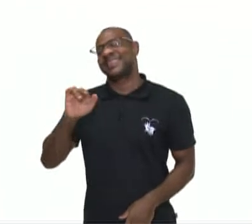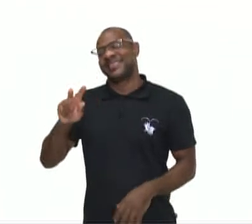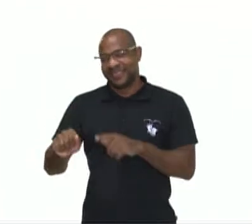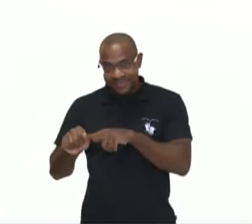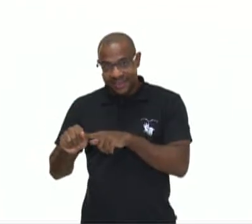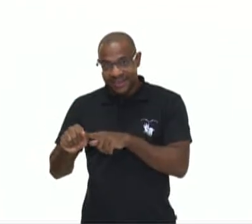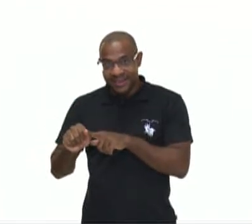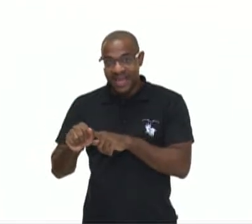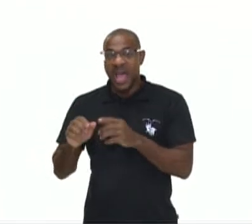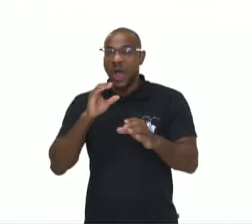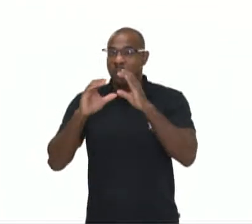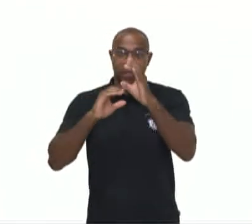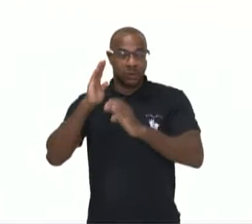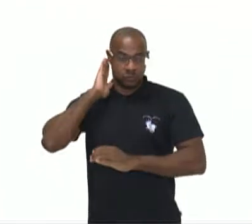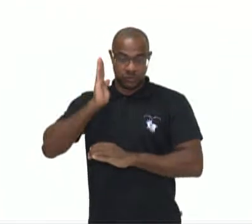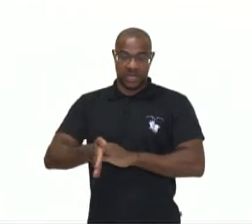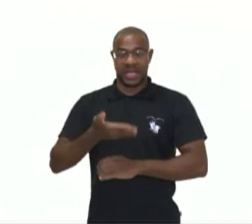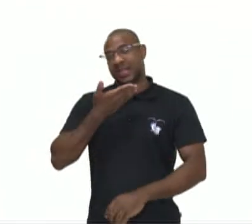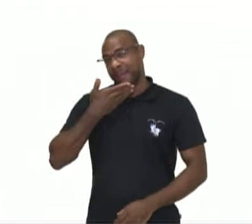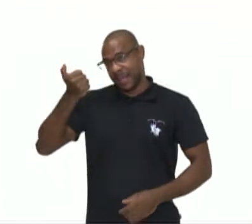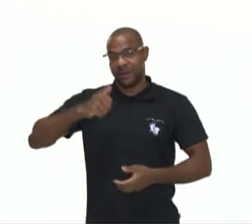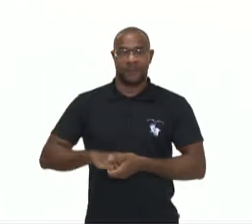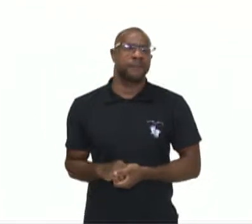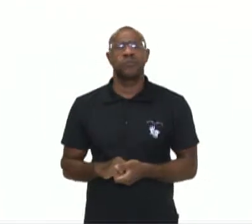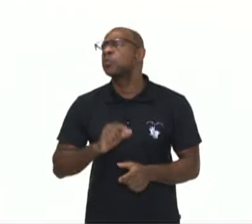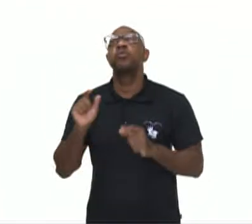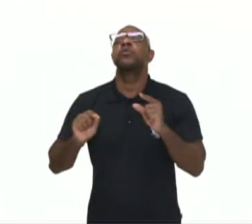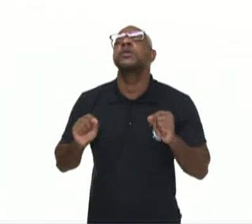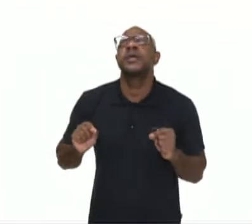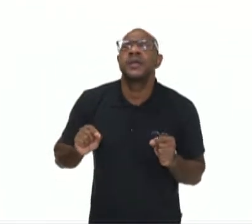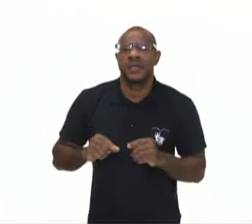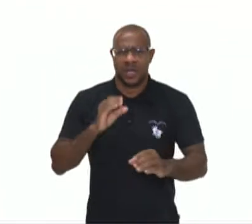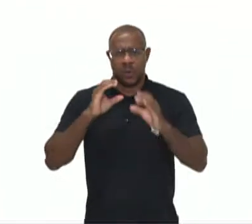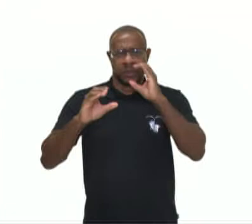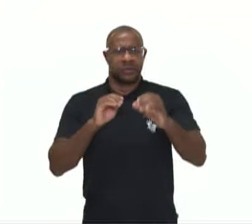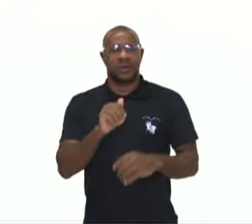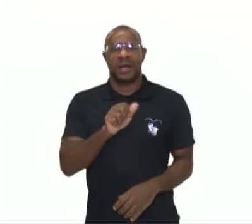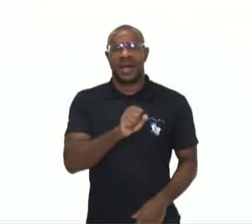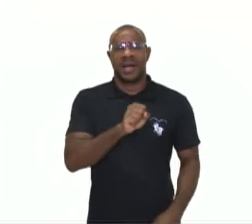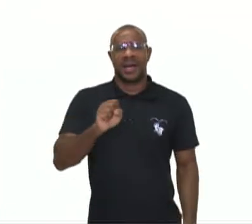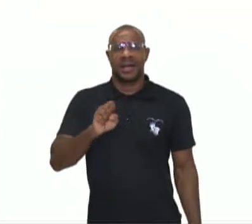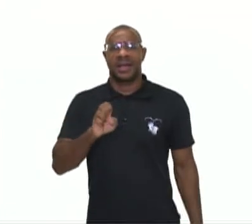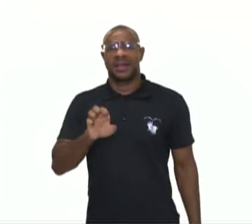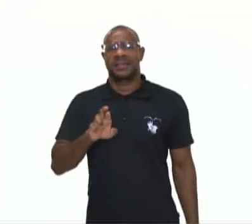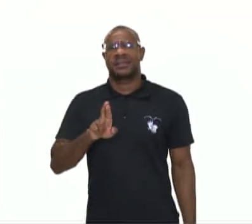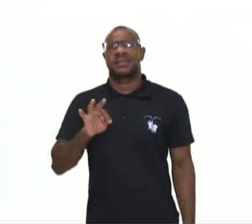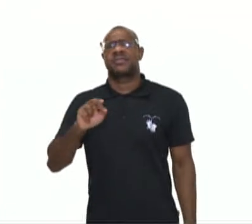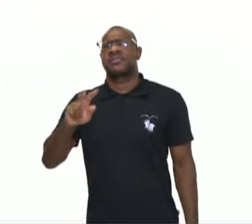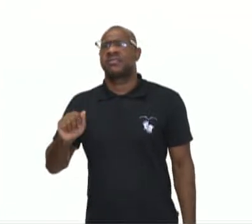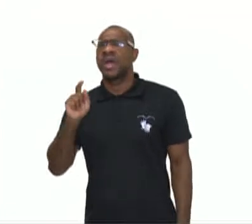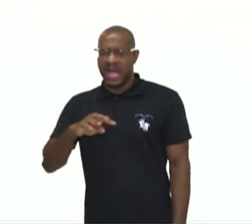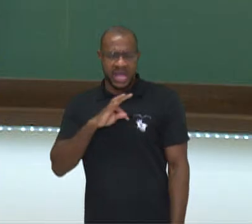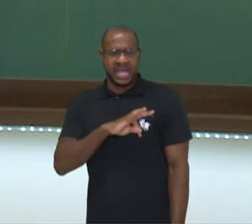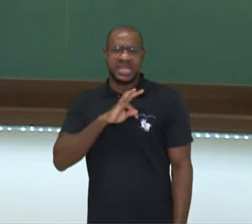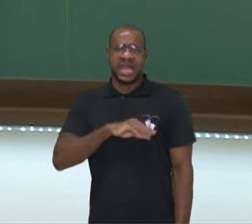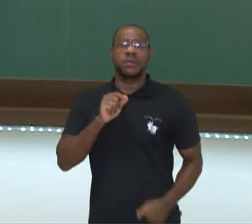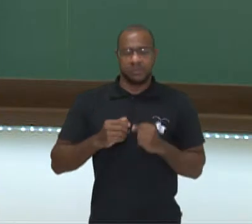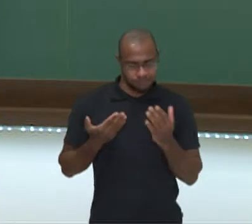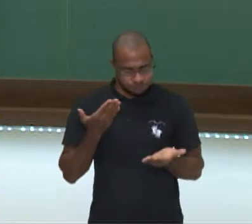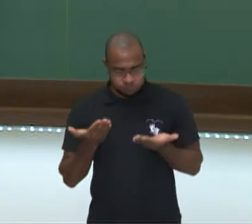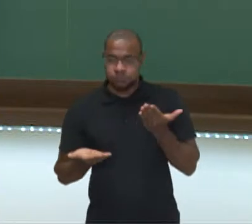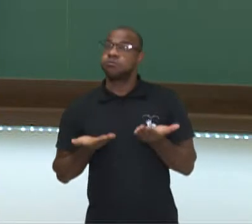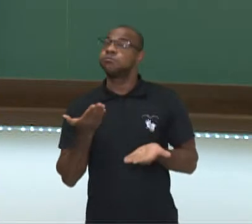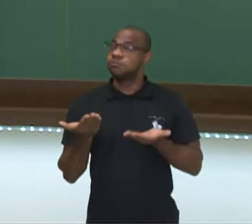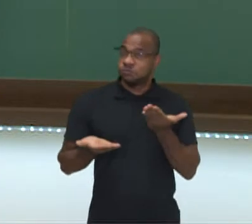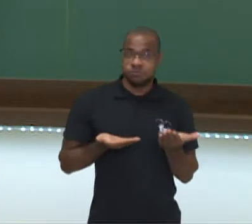os outros. O que é a comunicação assertiva? É uma técnica baseada no equilíbrio.